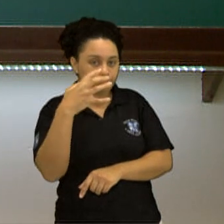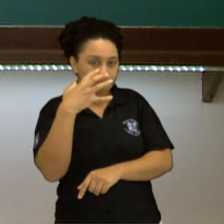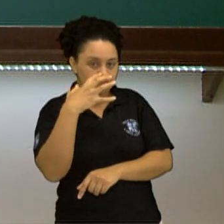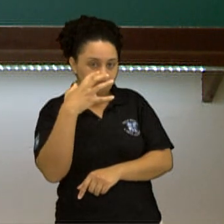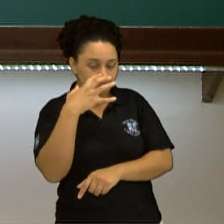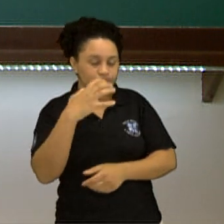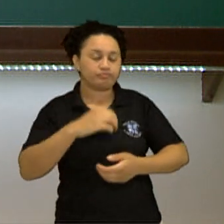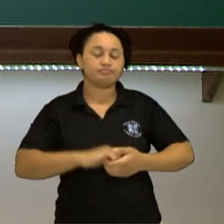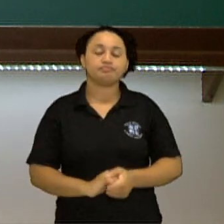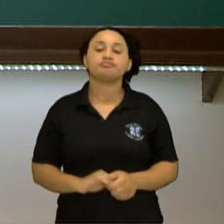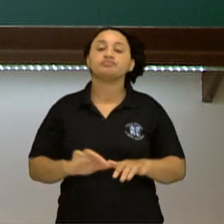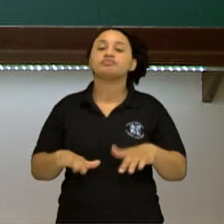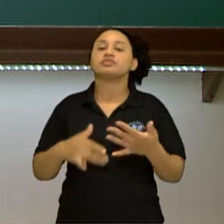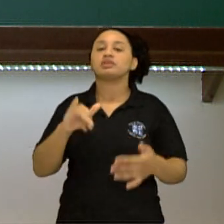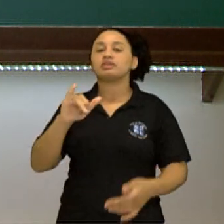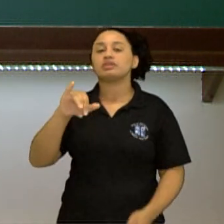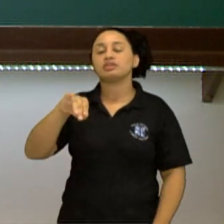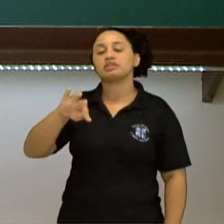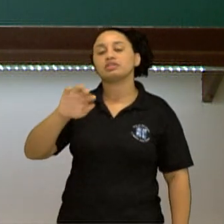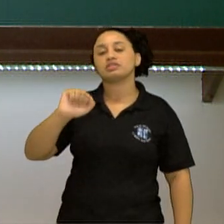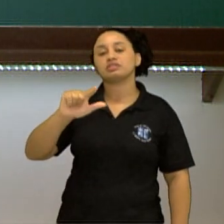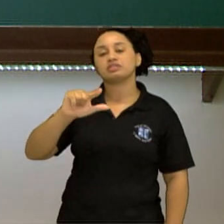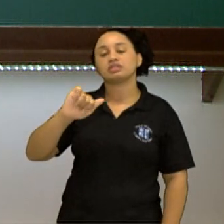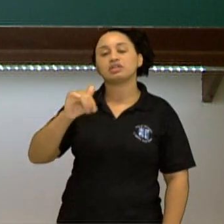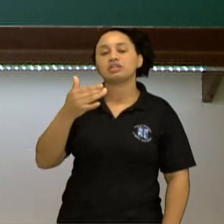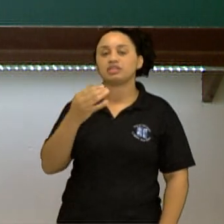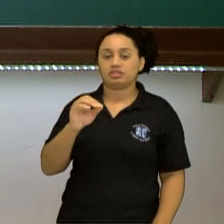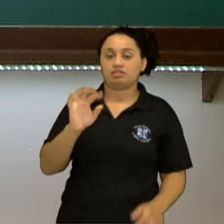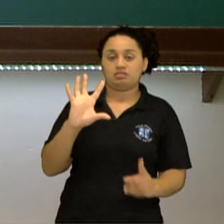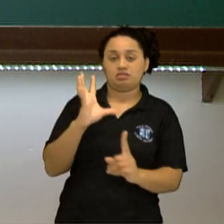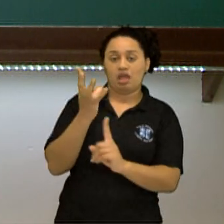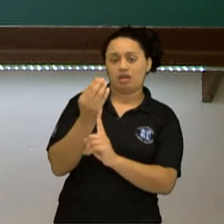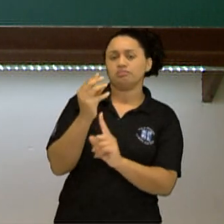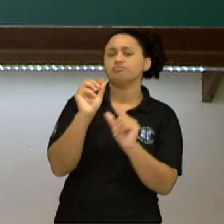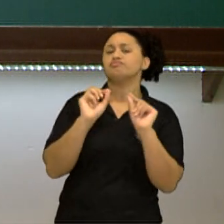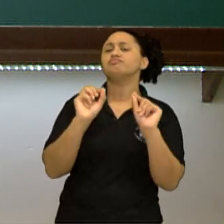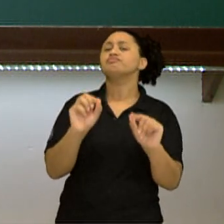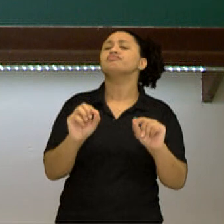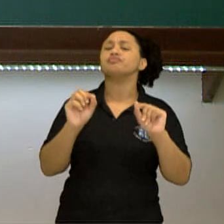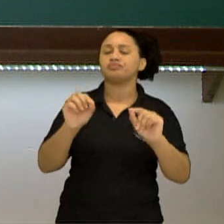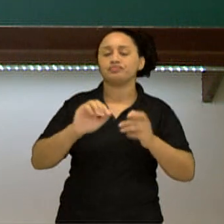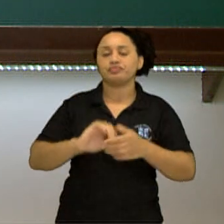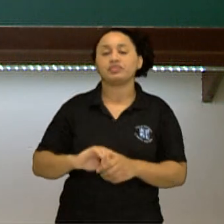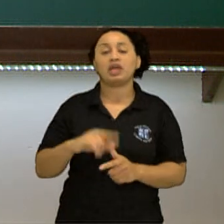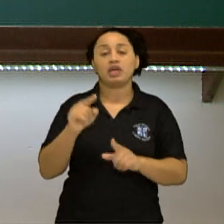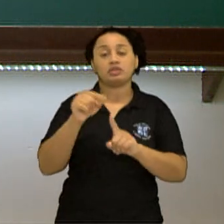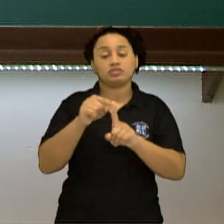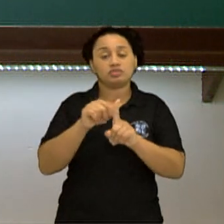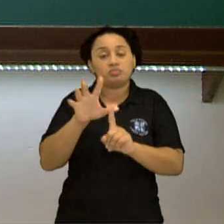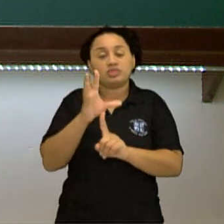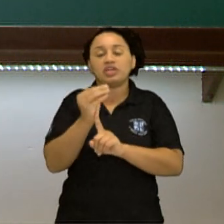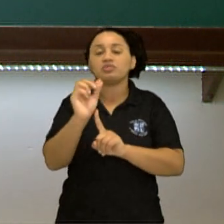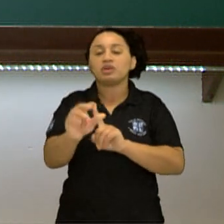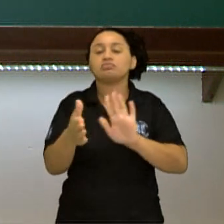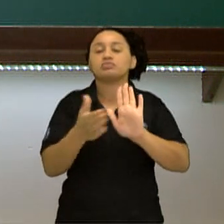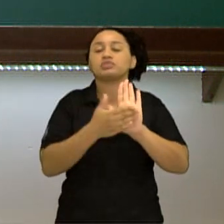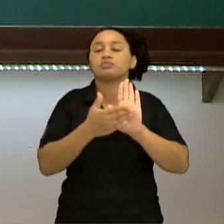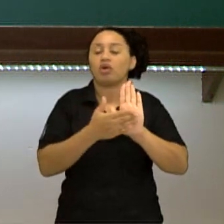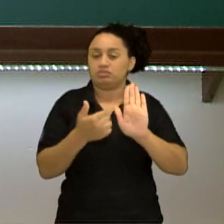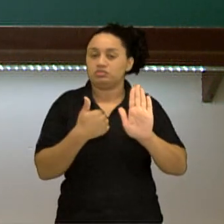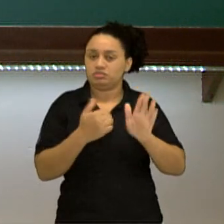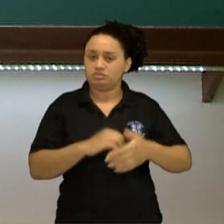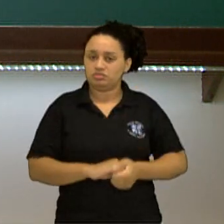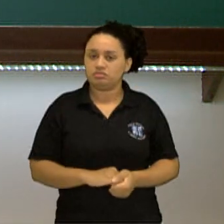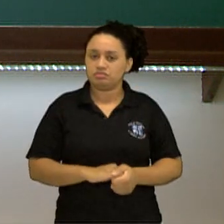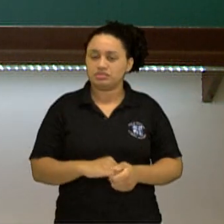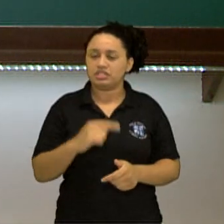uma instalação? Instalação é um tipo de arte propositora, é uma arte